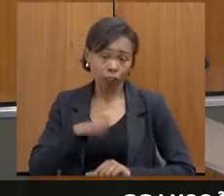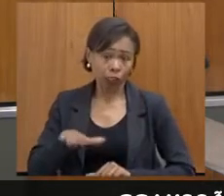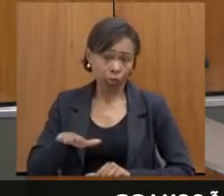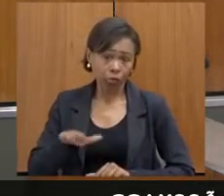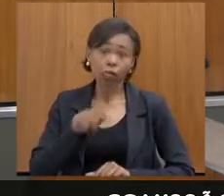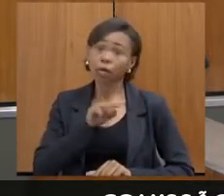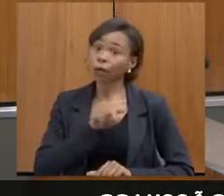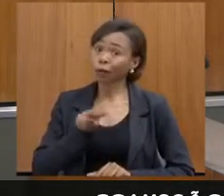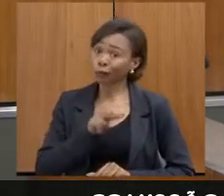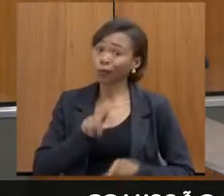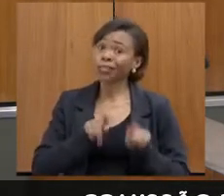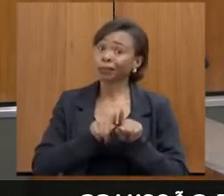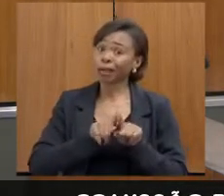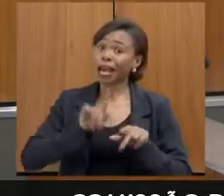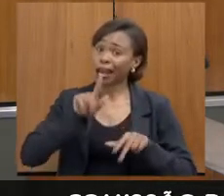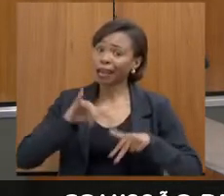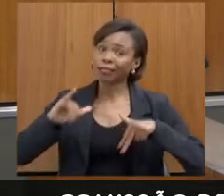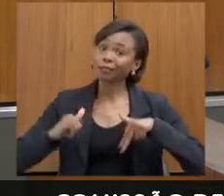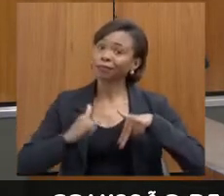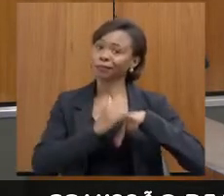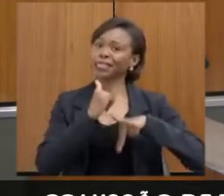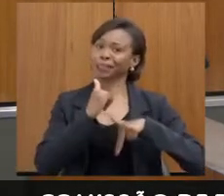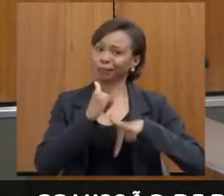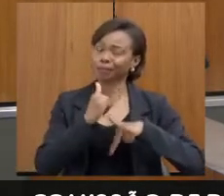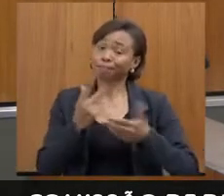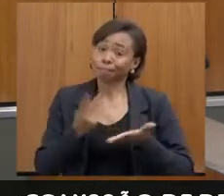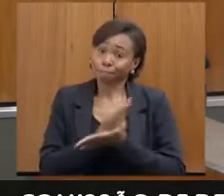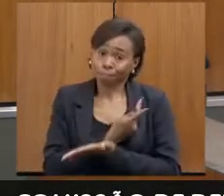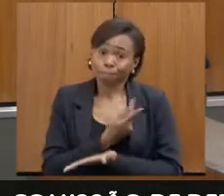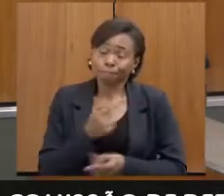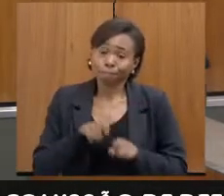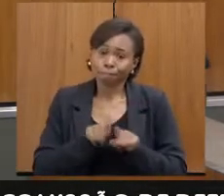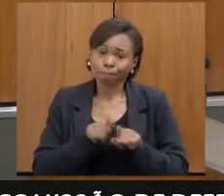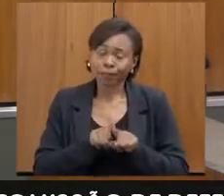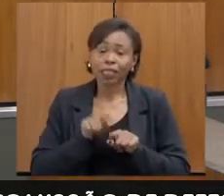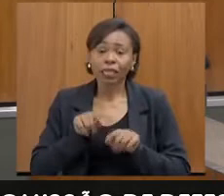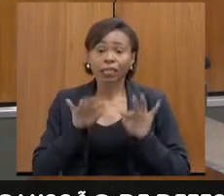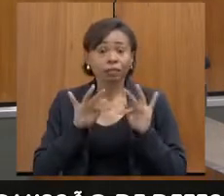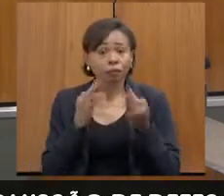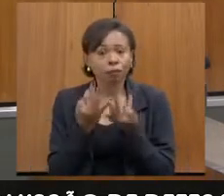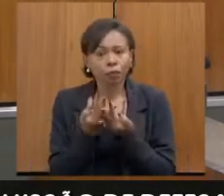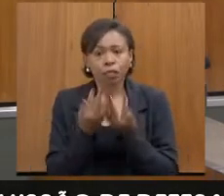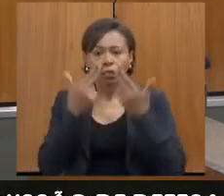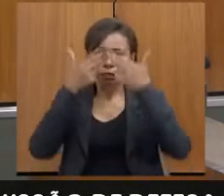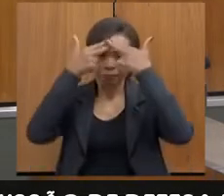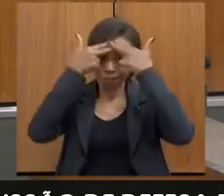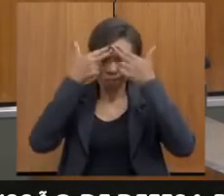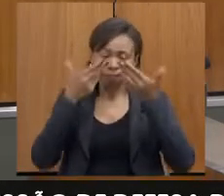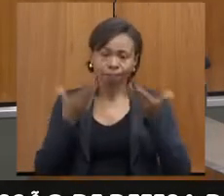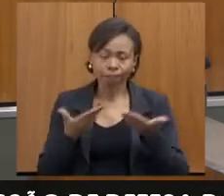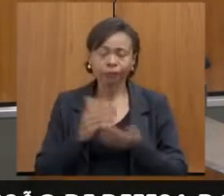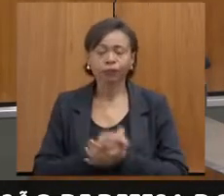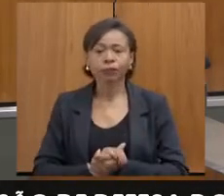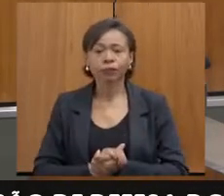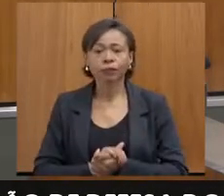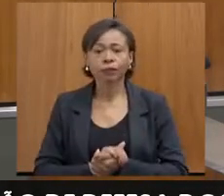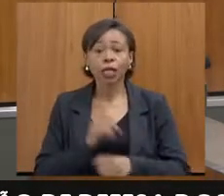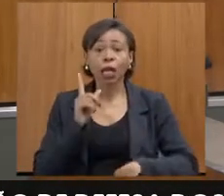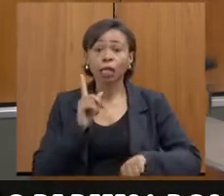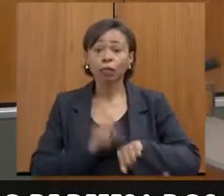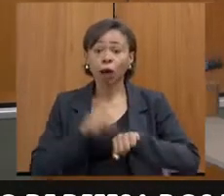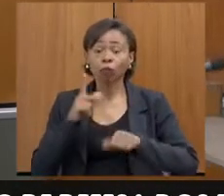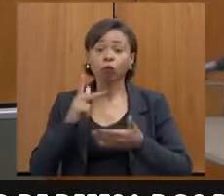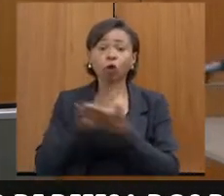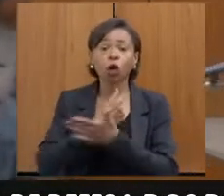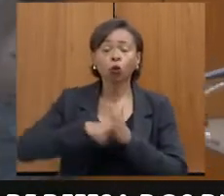vítimas, são vítimas colaterais. colocar. Então, assim, há uma revitimização dessa família que está abalada naquele momento. E aí, no caso do flagrante, quem vai